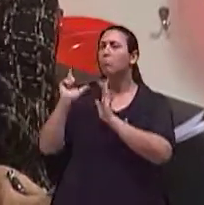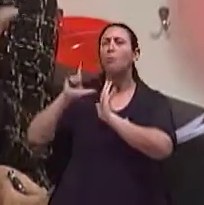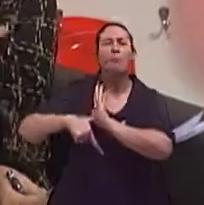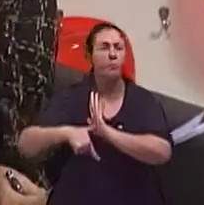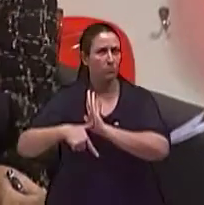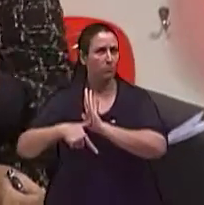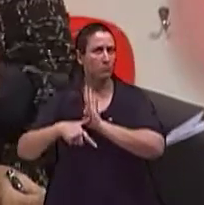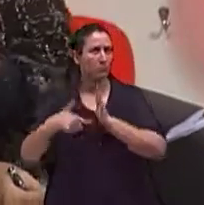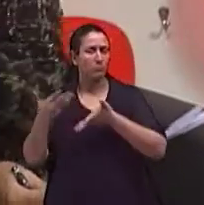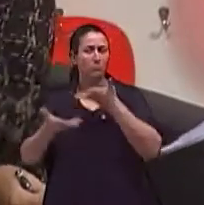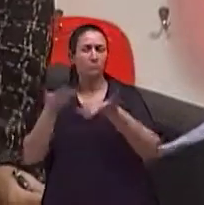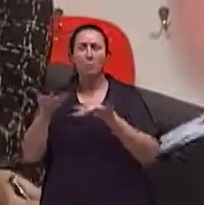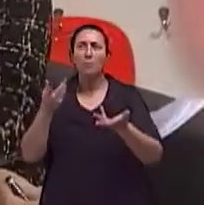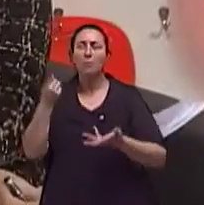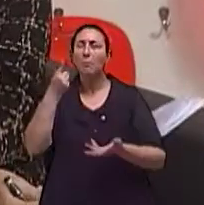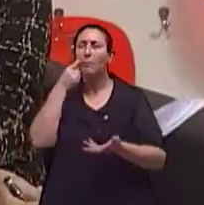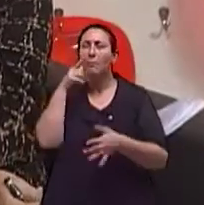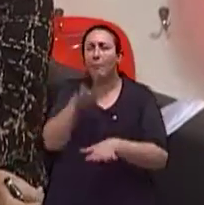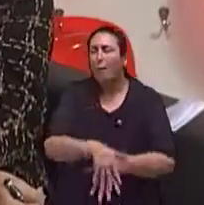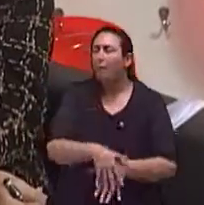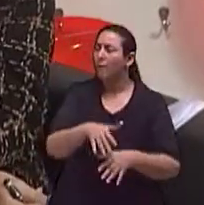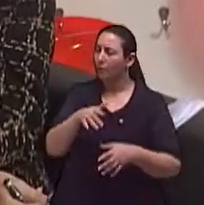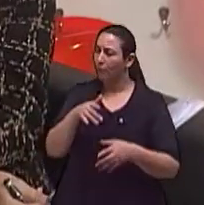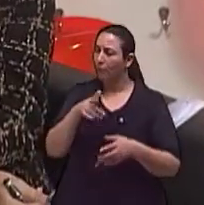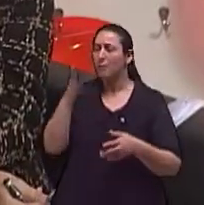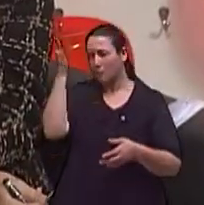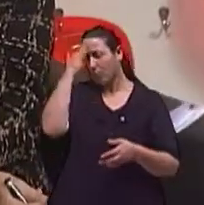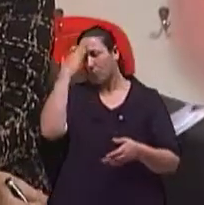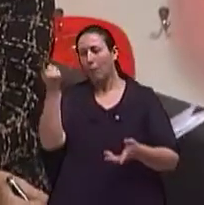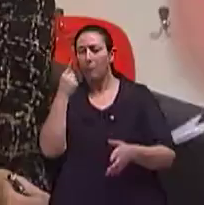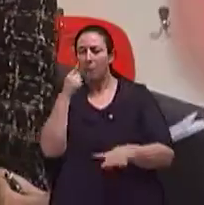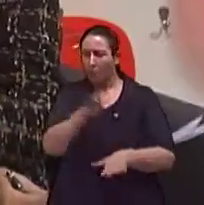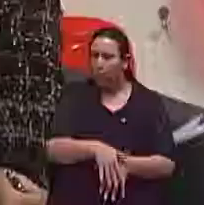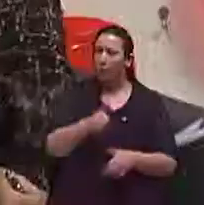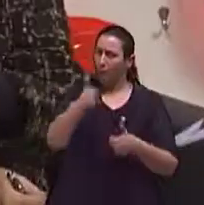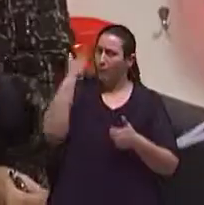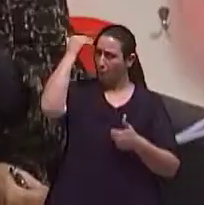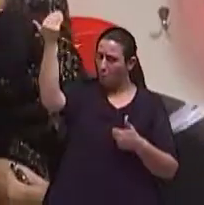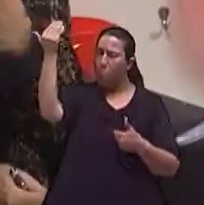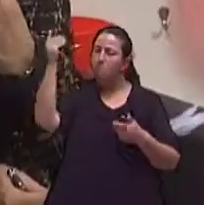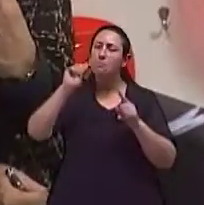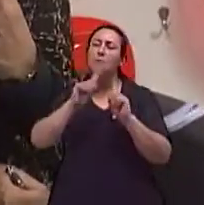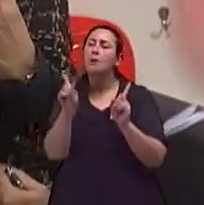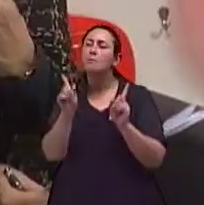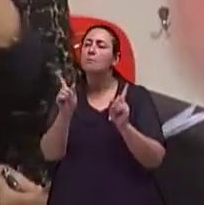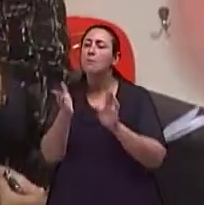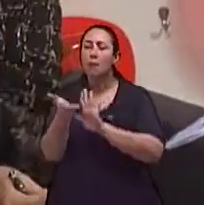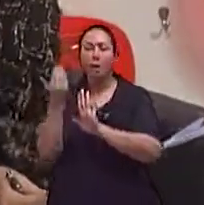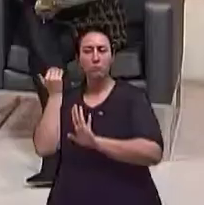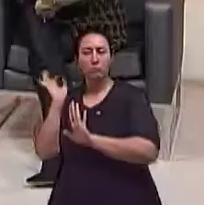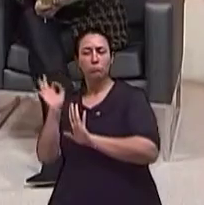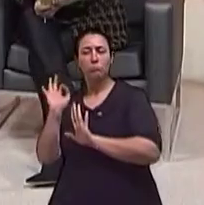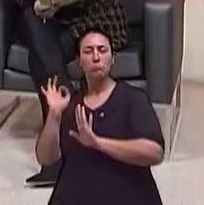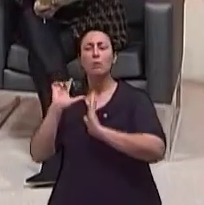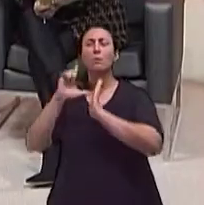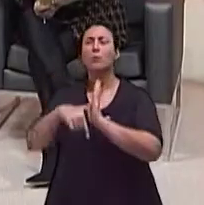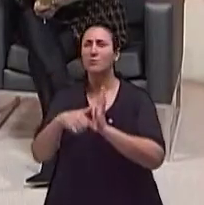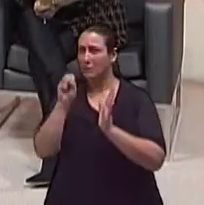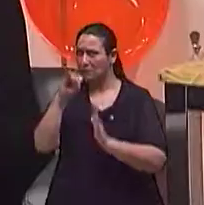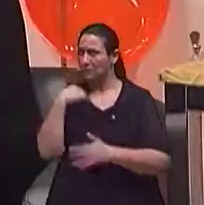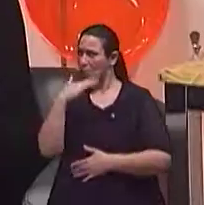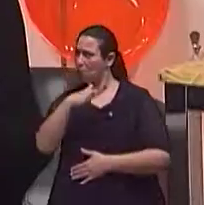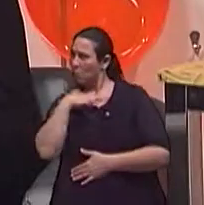Quer dizer, ela não viu mais, mas de outros atores que acompanharam isso. Quer dizer, eu me torno mais famoso se eu morro cedo?